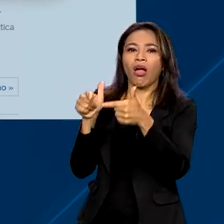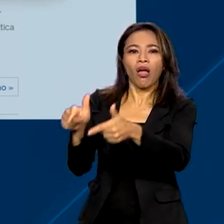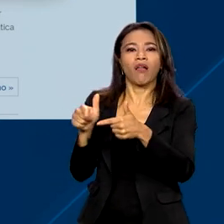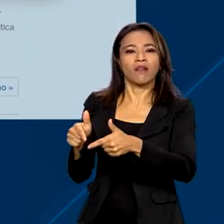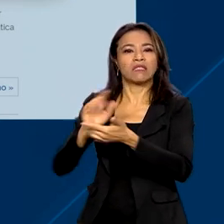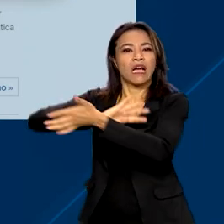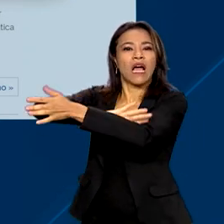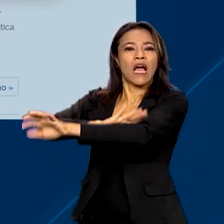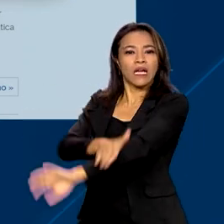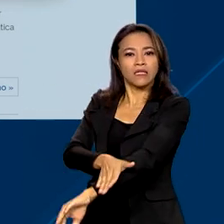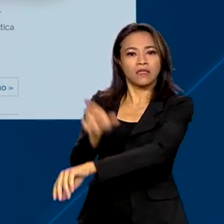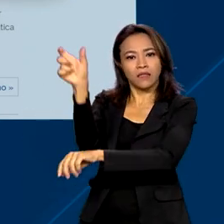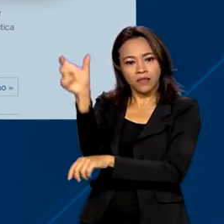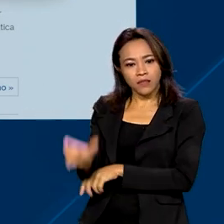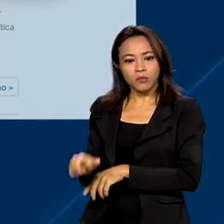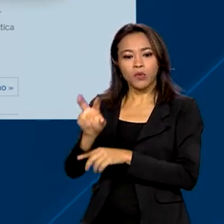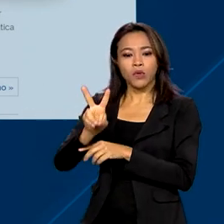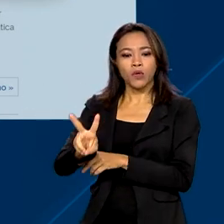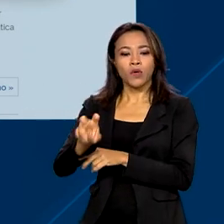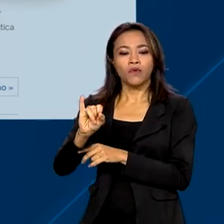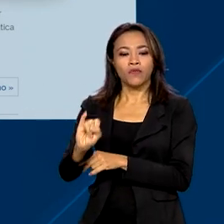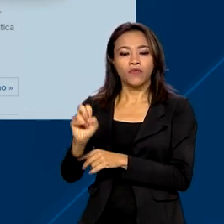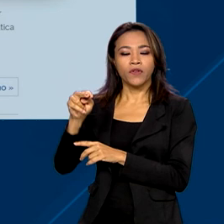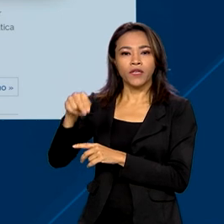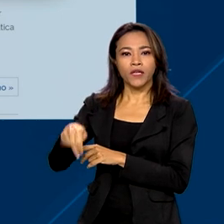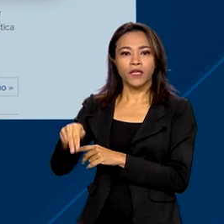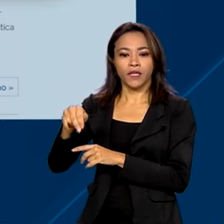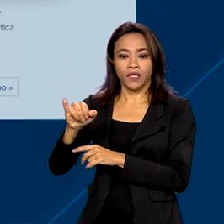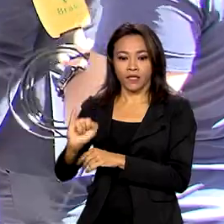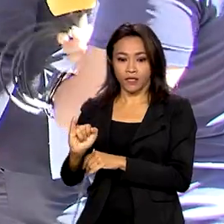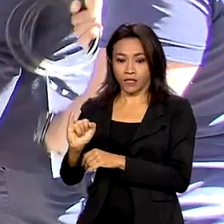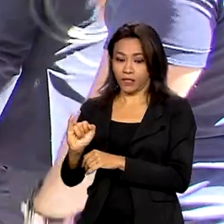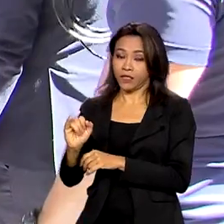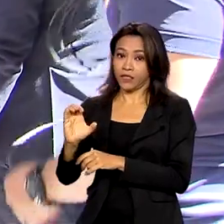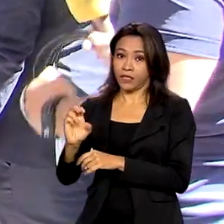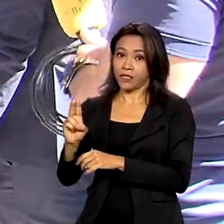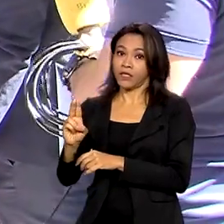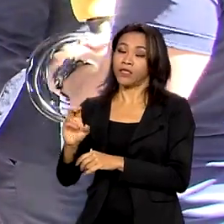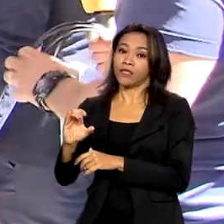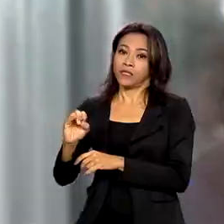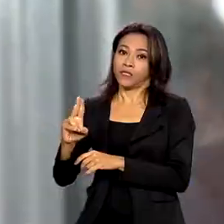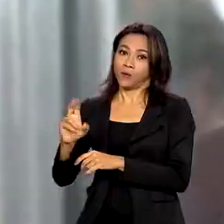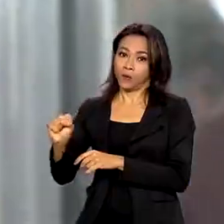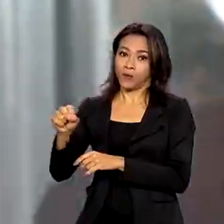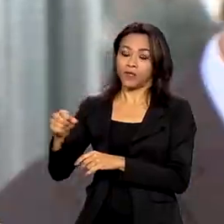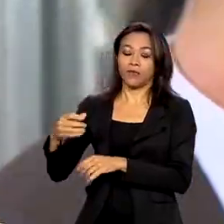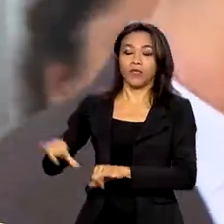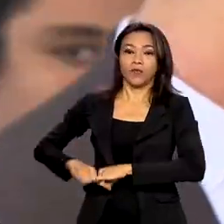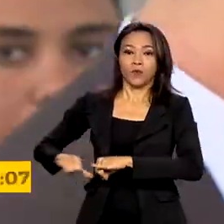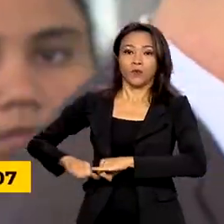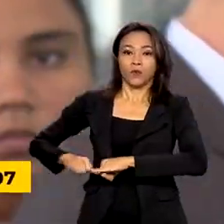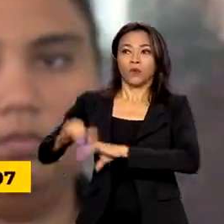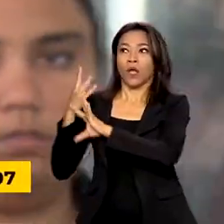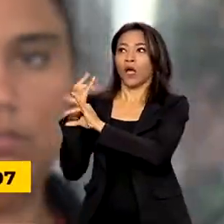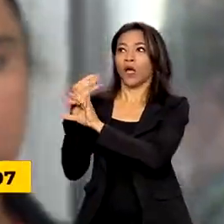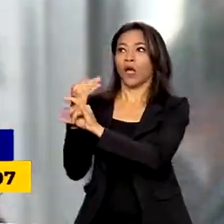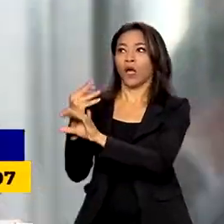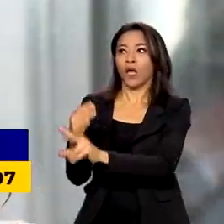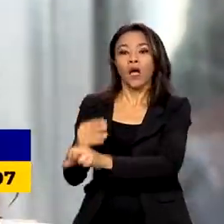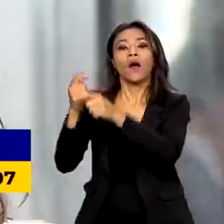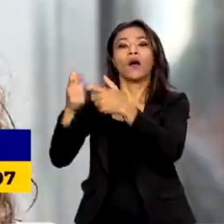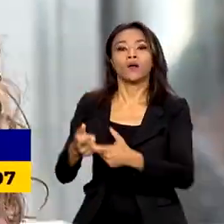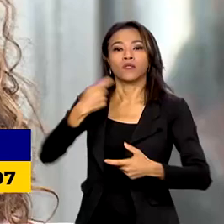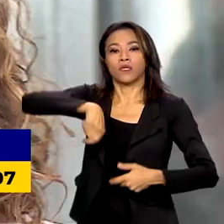Vinícius Júnior vem sofrendo reiteradamente na Espanha e exigiu providências imediatas das